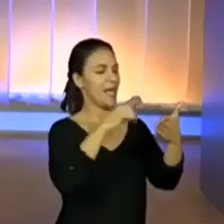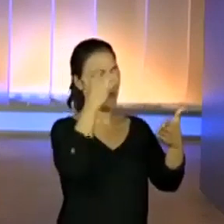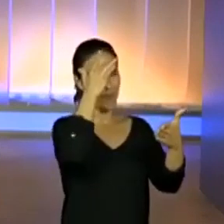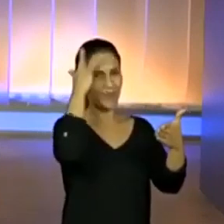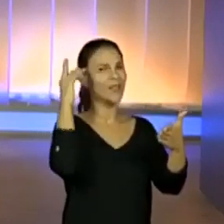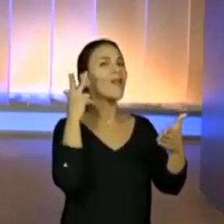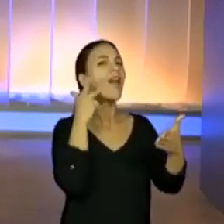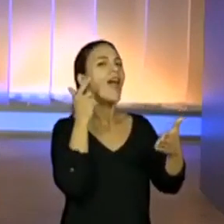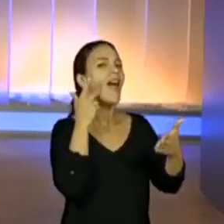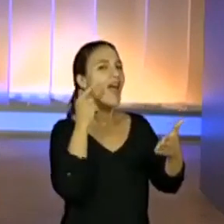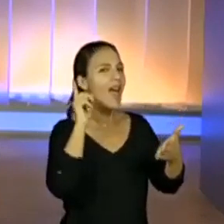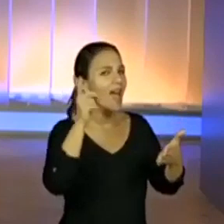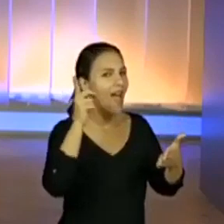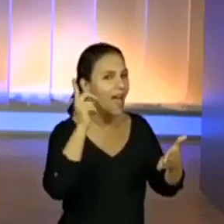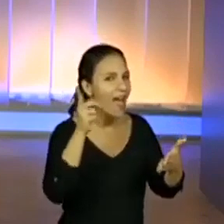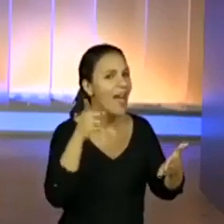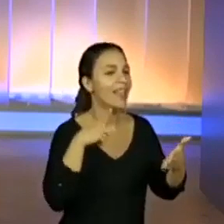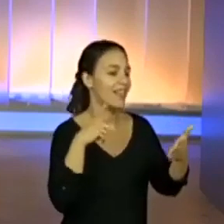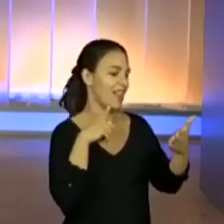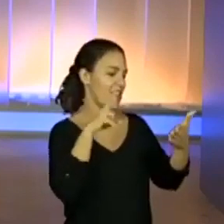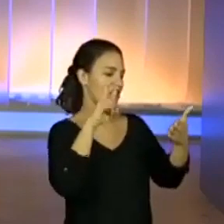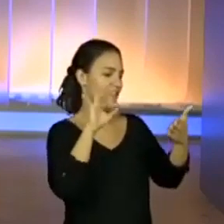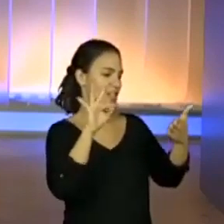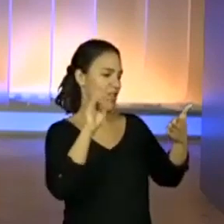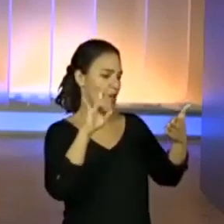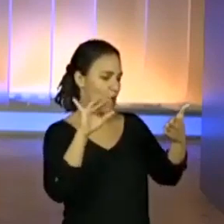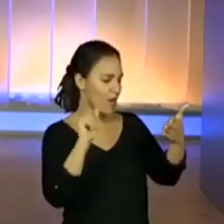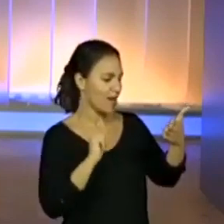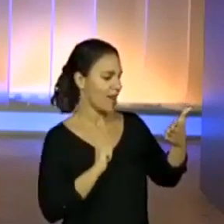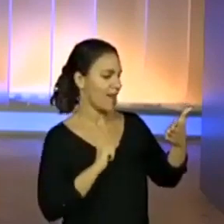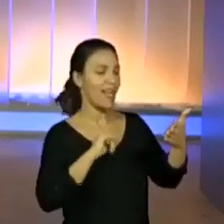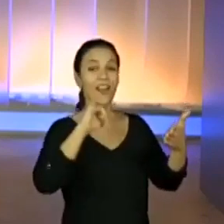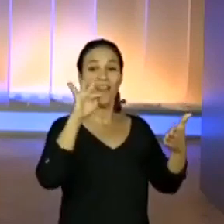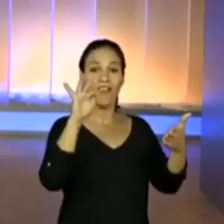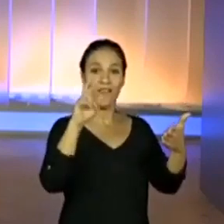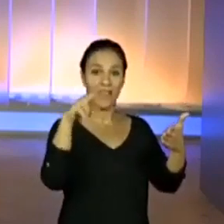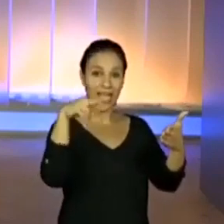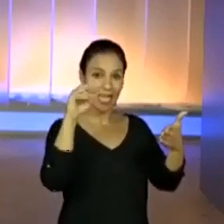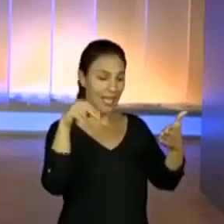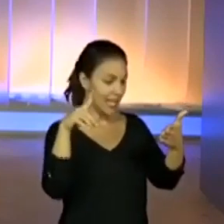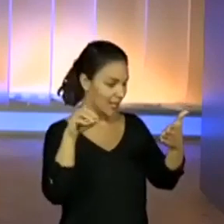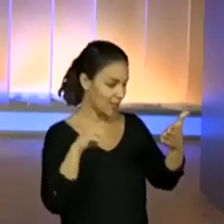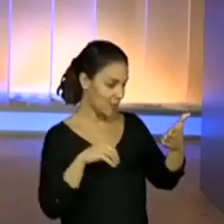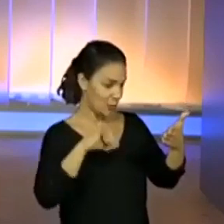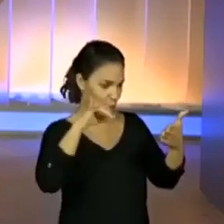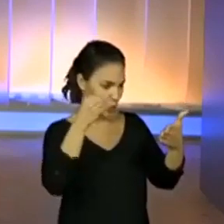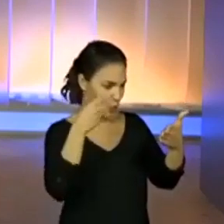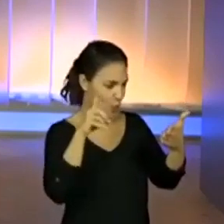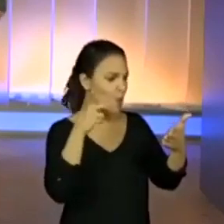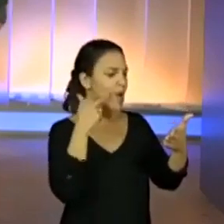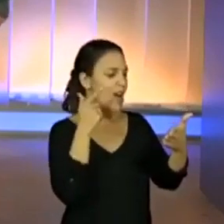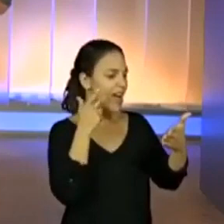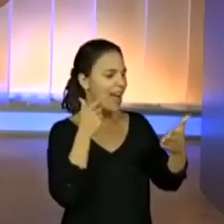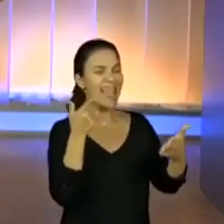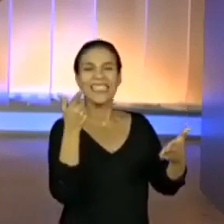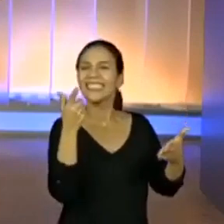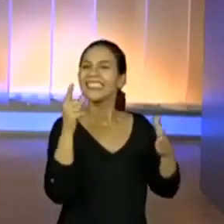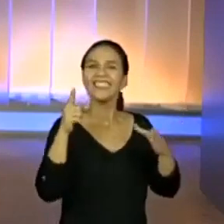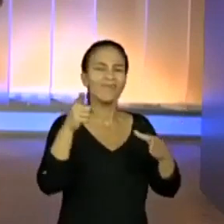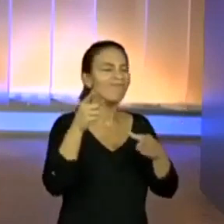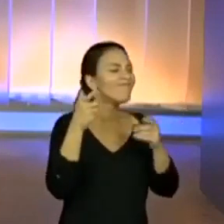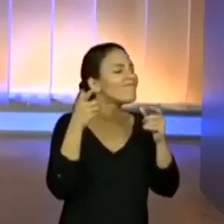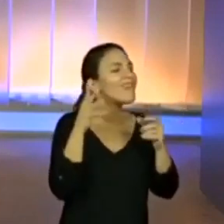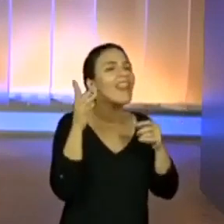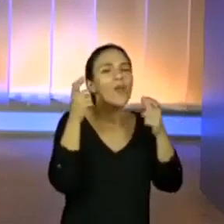ó. Vitória, Fernando, João, todos são do Ceará. Meu, que terra boa.